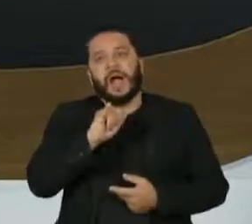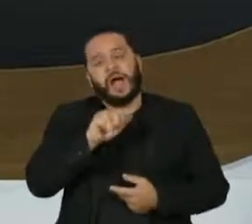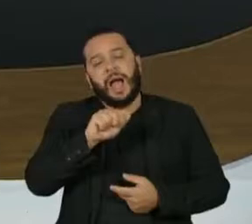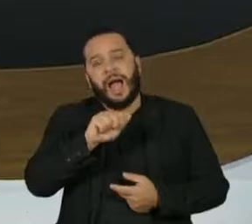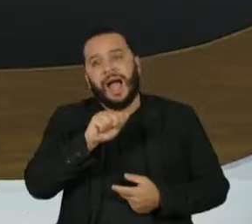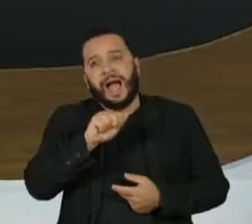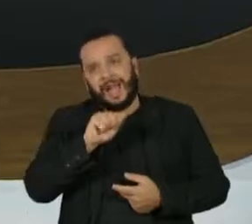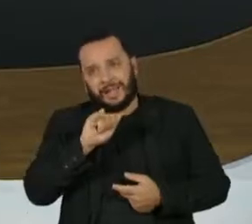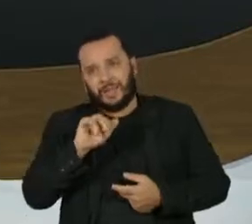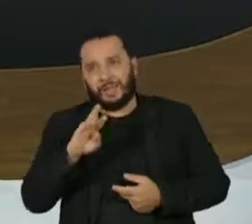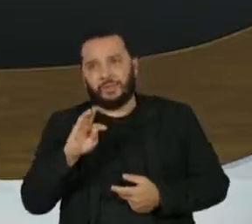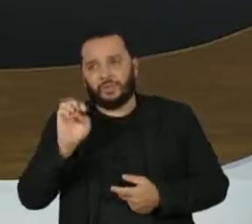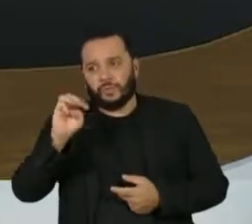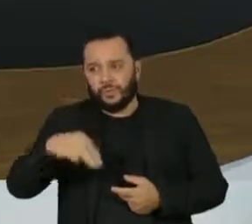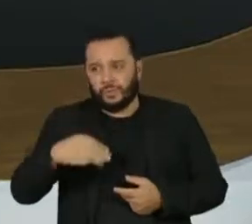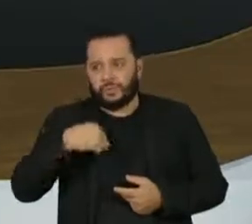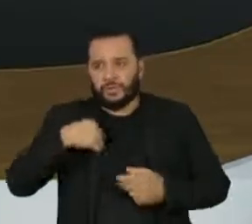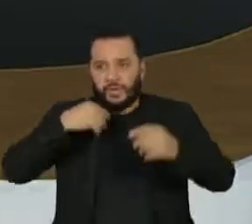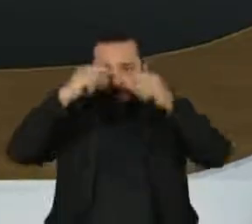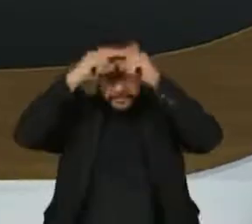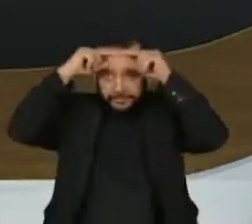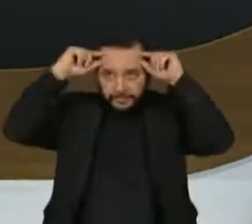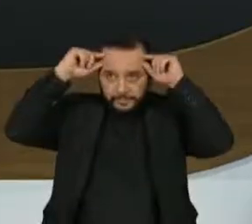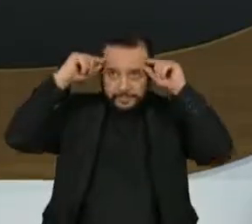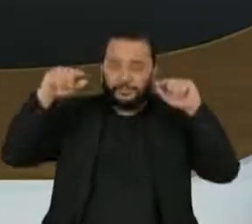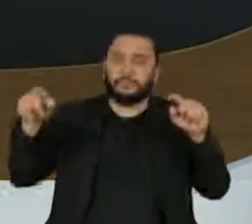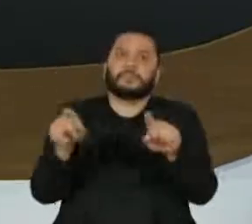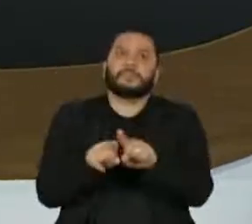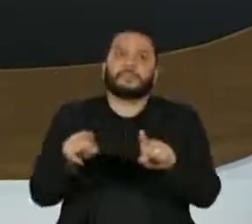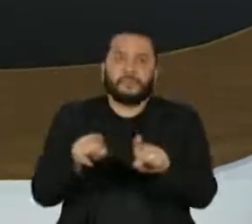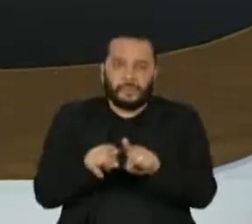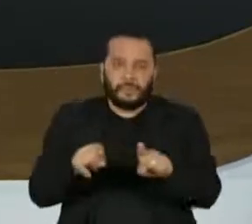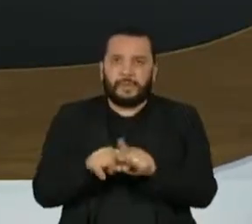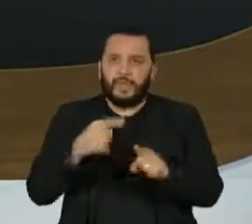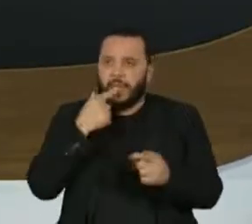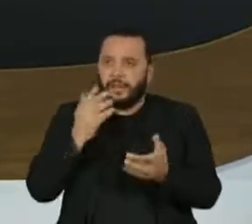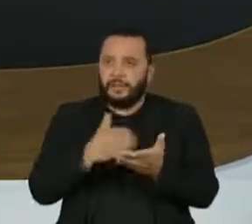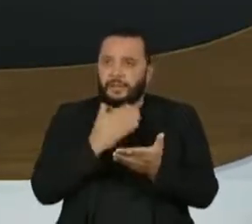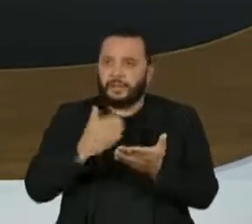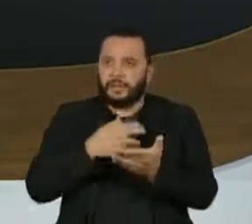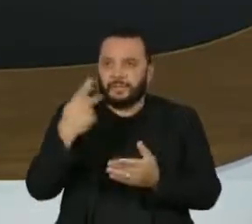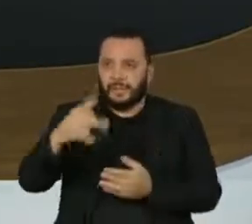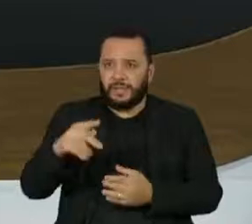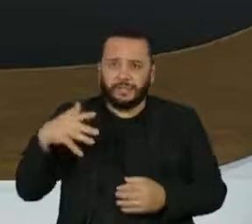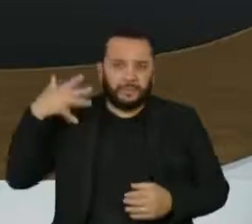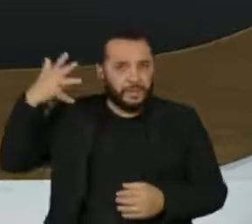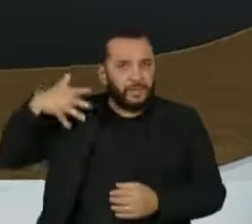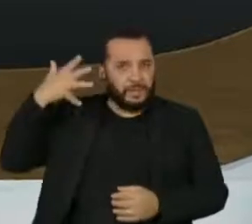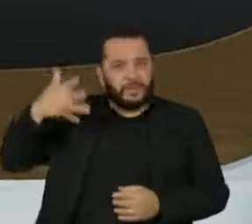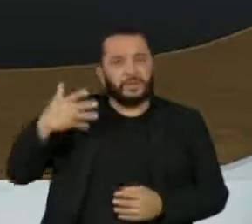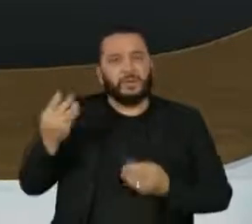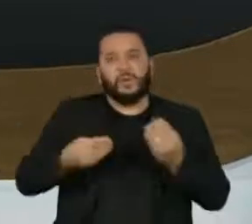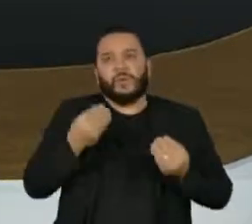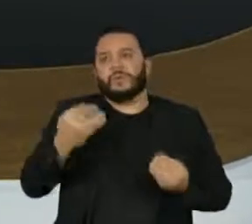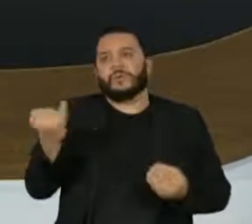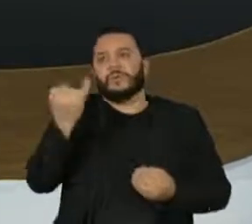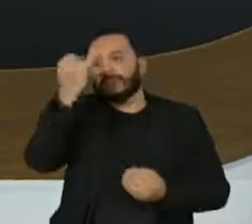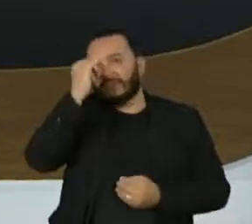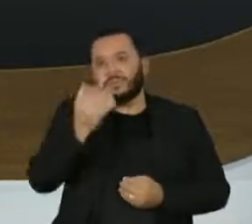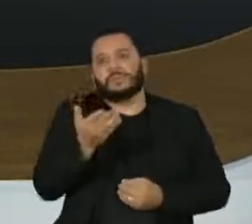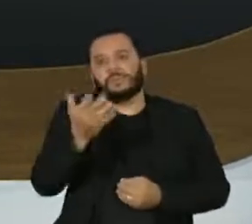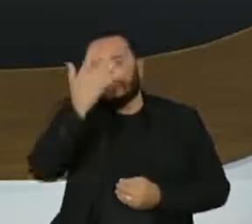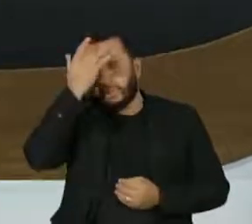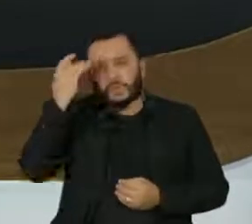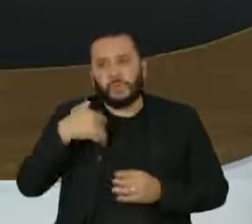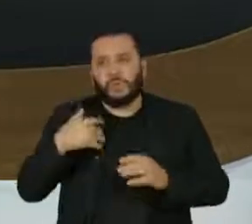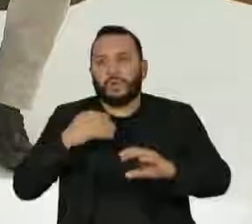indígena que leva essa mensagem para o mundo, os livros dele, as palestras. Que importância tem esses comunicadores